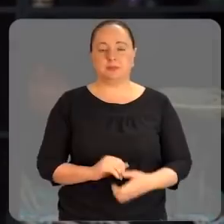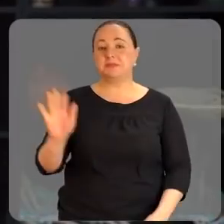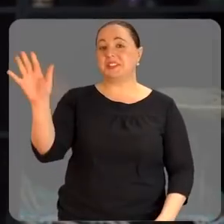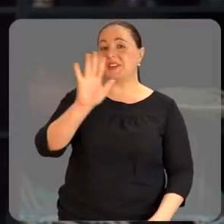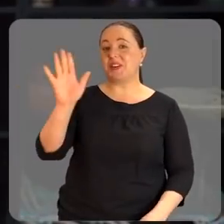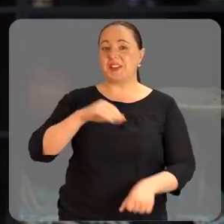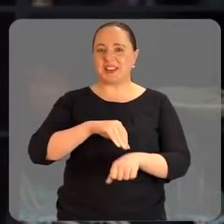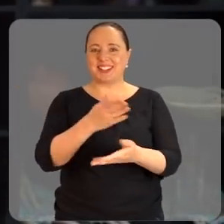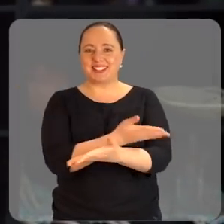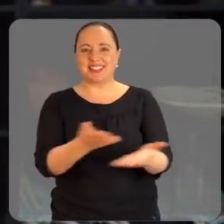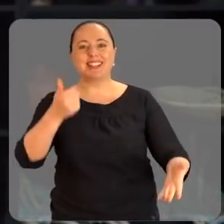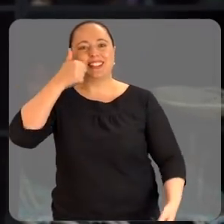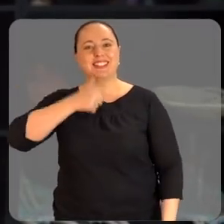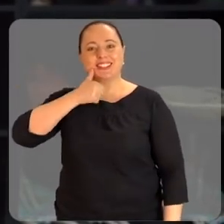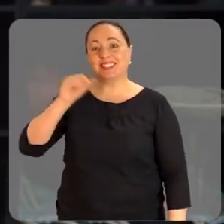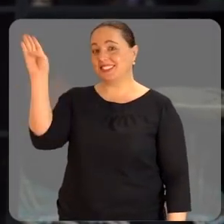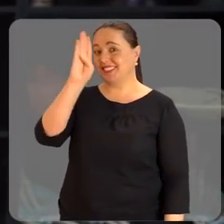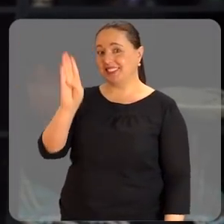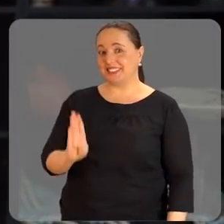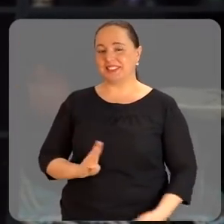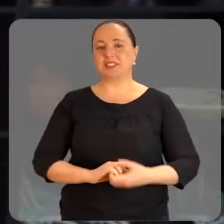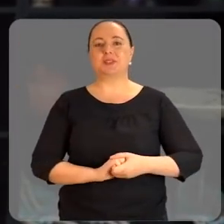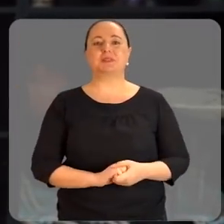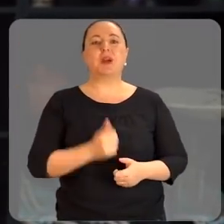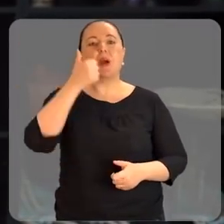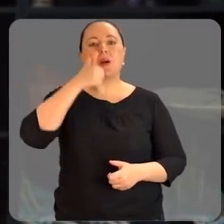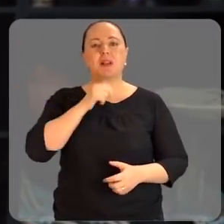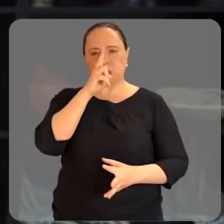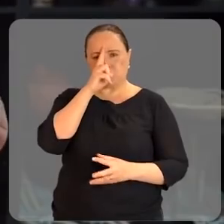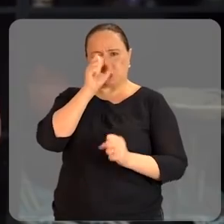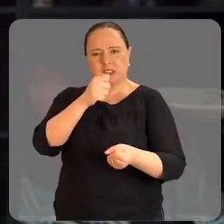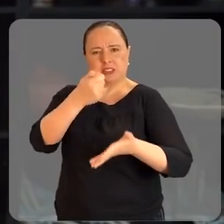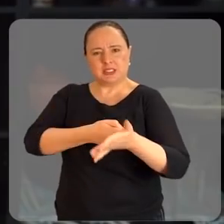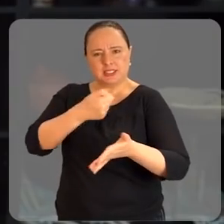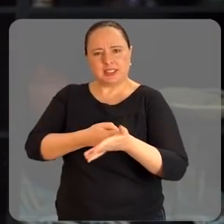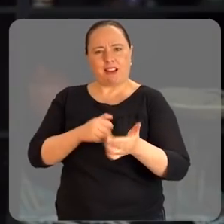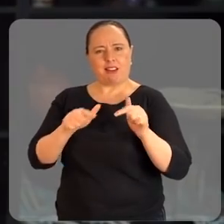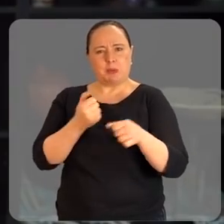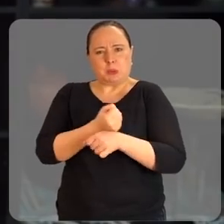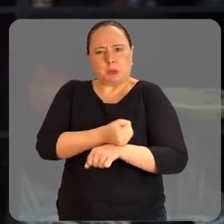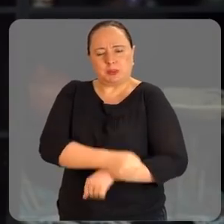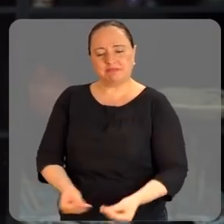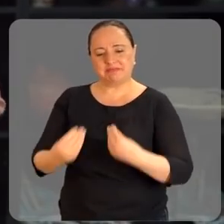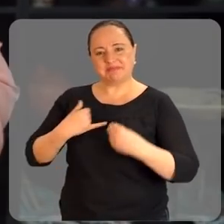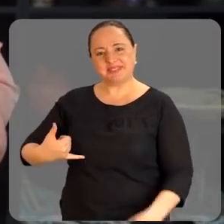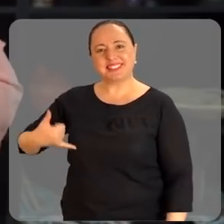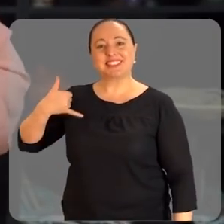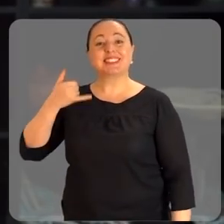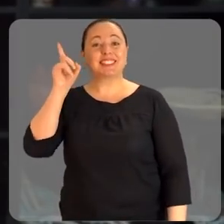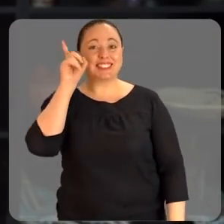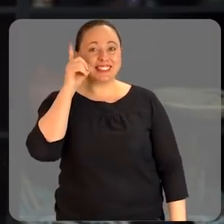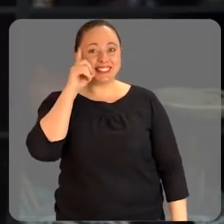Oi gente, esse recado agora é para todas as mulheres do Brasil. Mulheres guerreiras, batalhadoras e que nos dão tanto orgulho